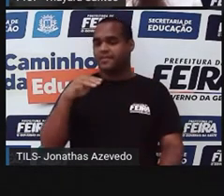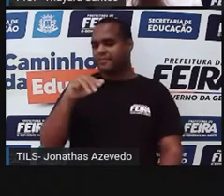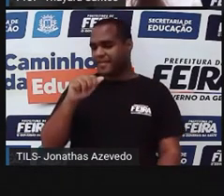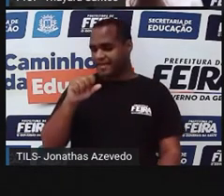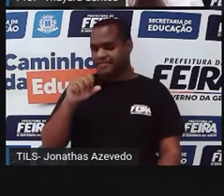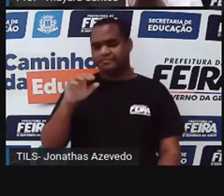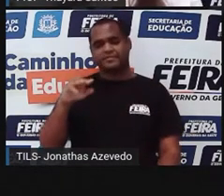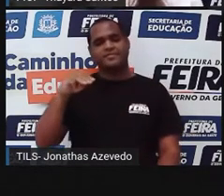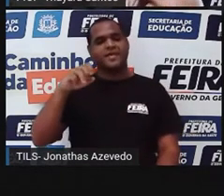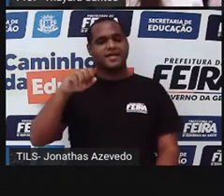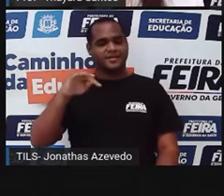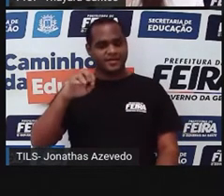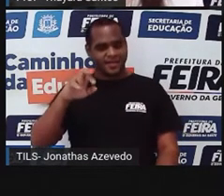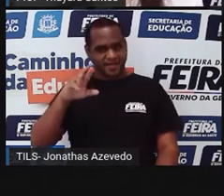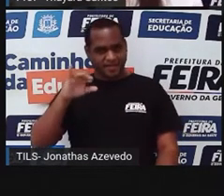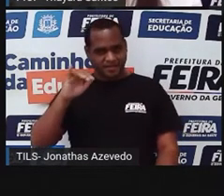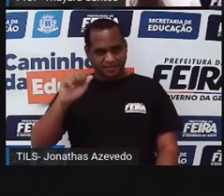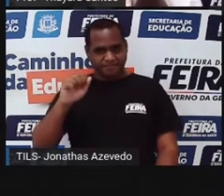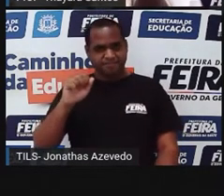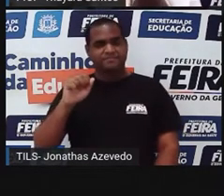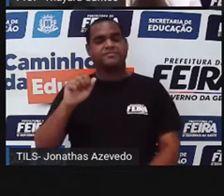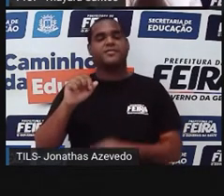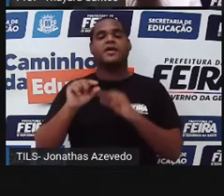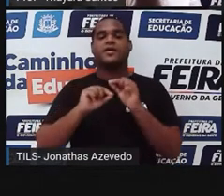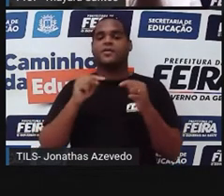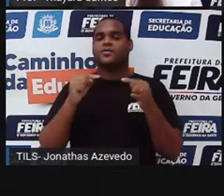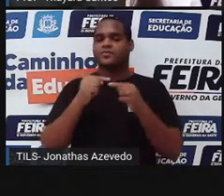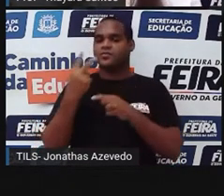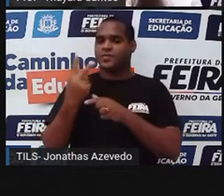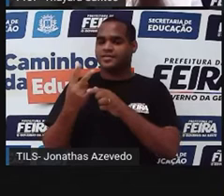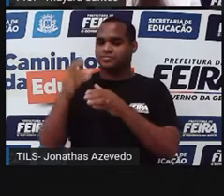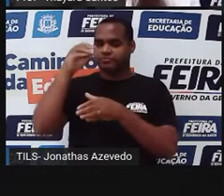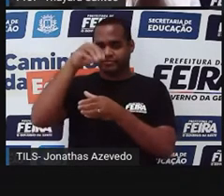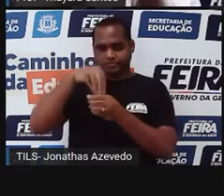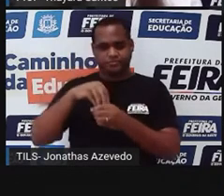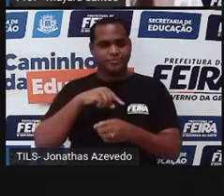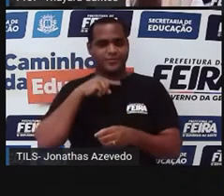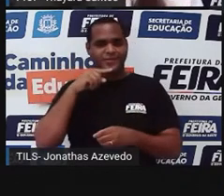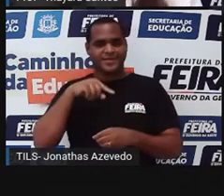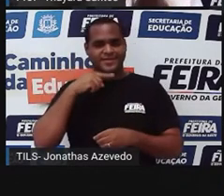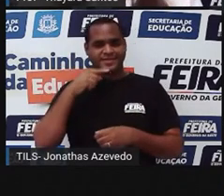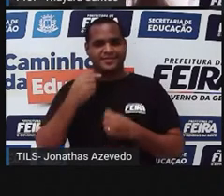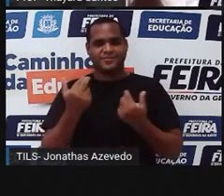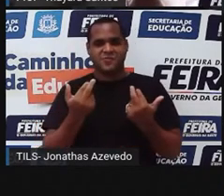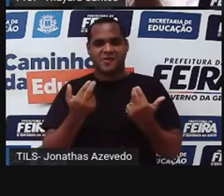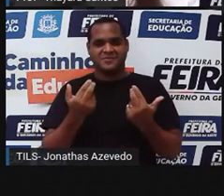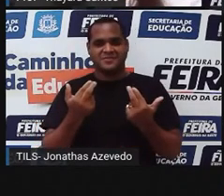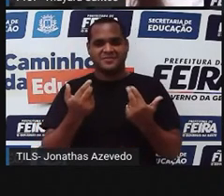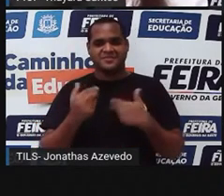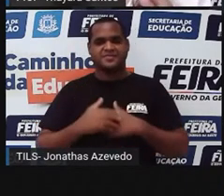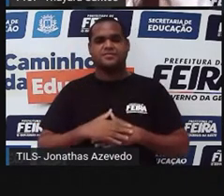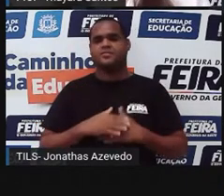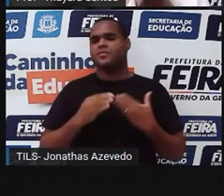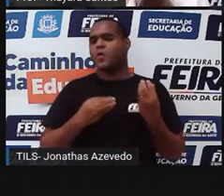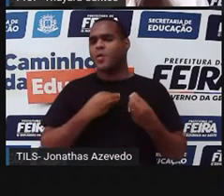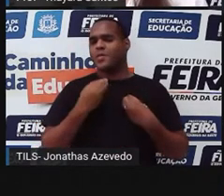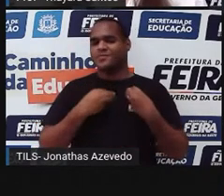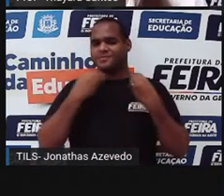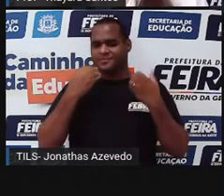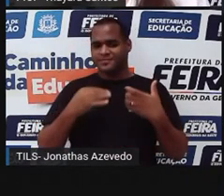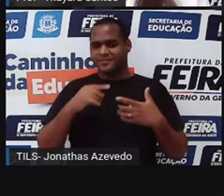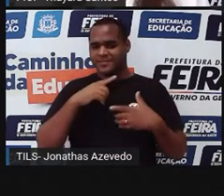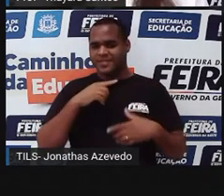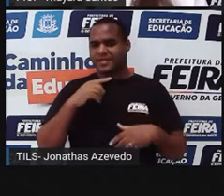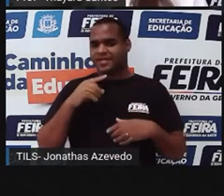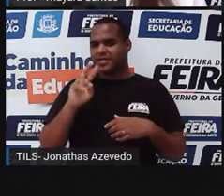matéria, é que duas coisas não conseguem ocupar o mesmo espaço ao mesmo tempo. Como assim? Vamos lá. Na definição